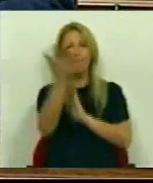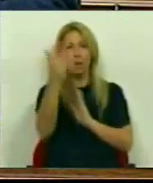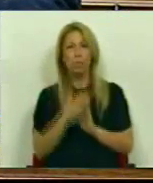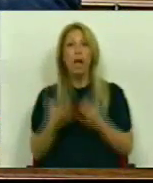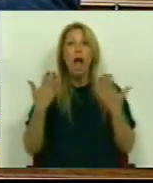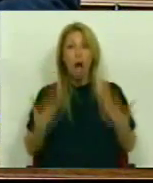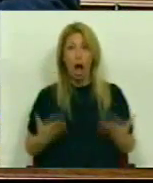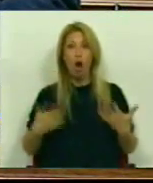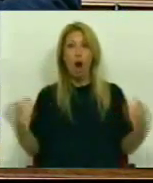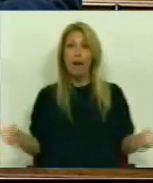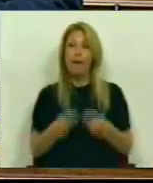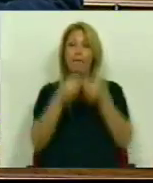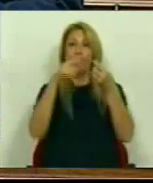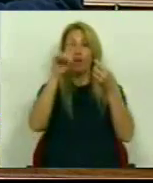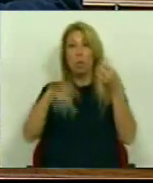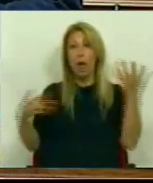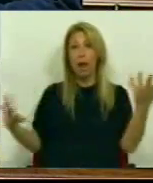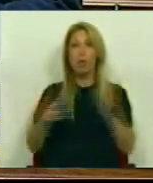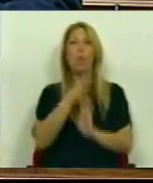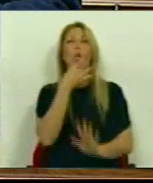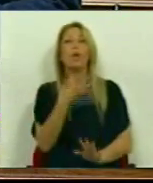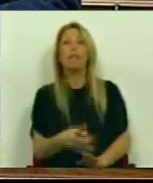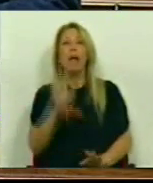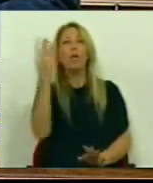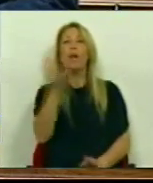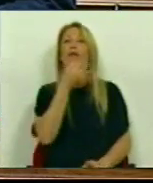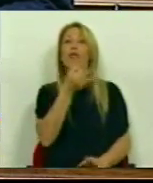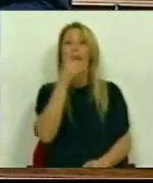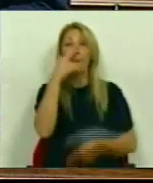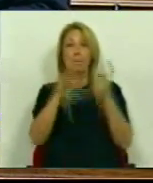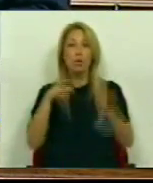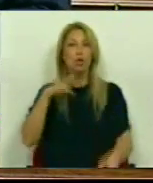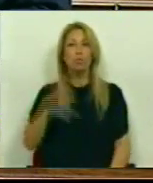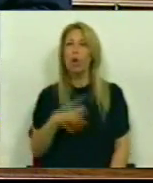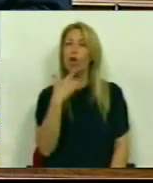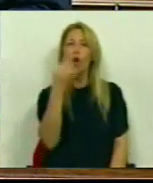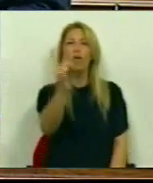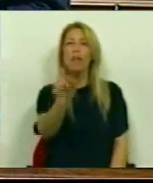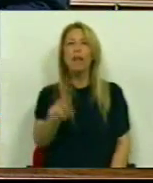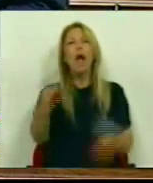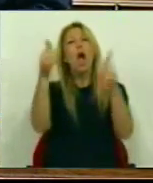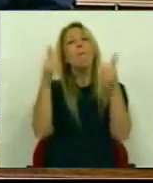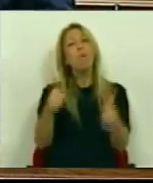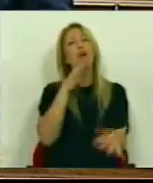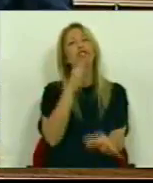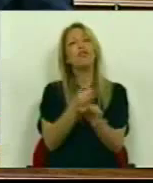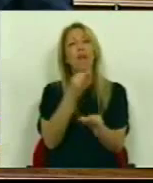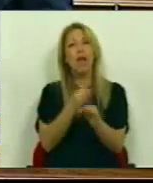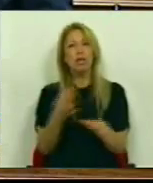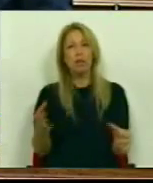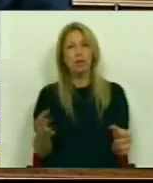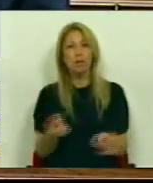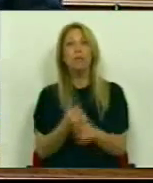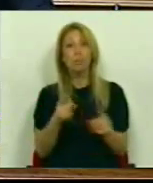do ano No Natal Quando se dirigir aos portugueses Não lhe desejo boas festas Porque pode ser muito mal